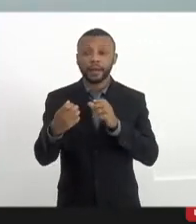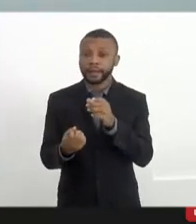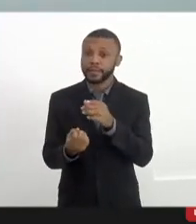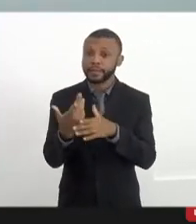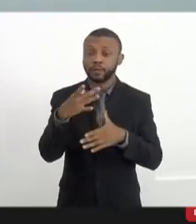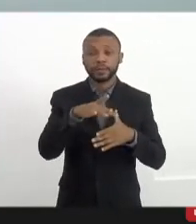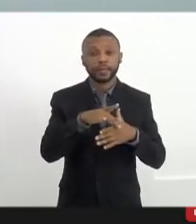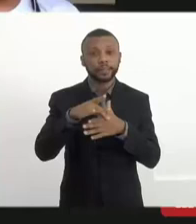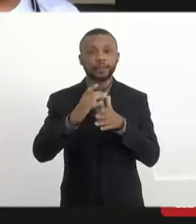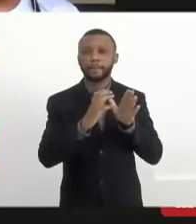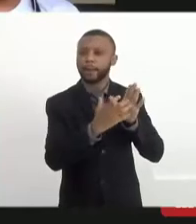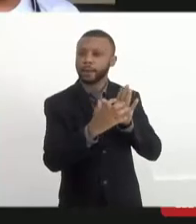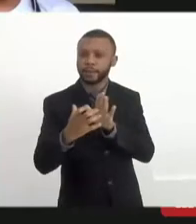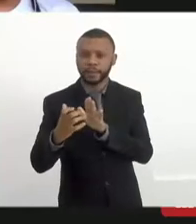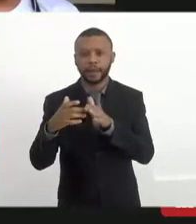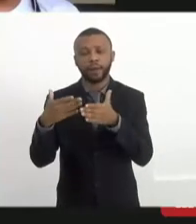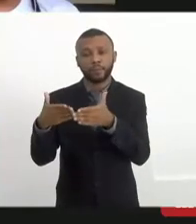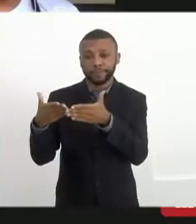Então, Mink, você tem a palavra.